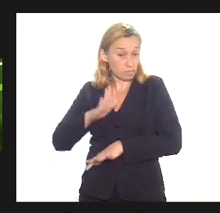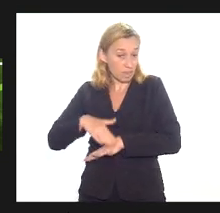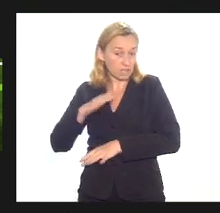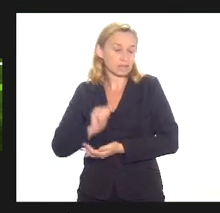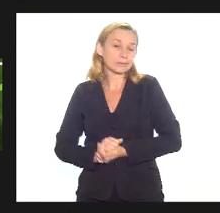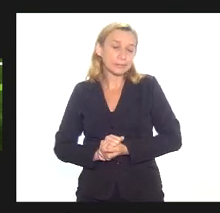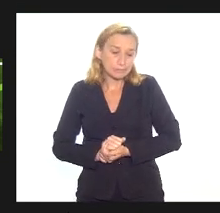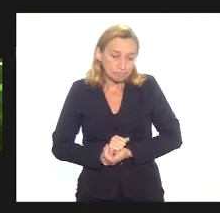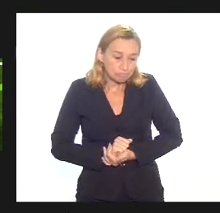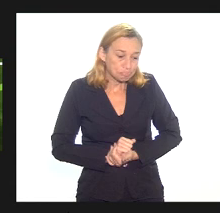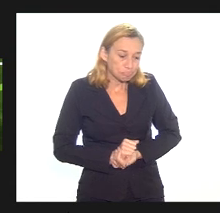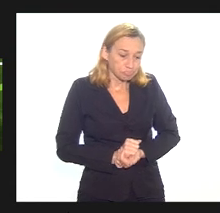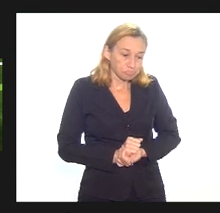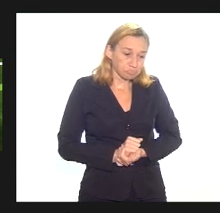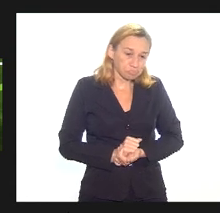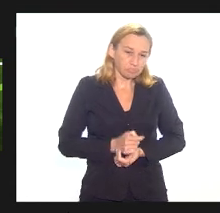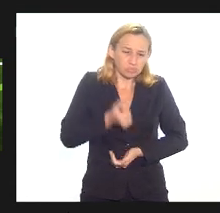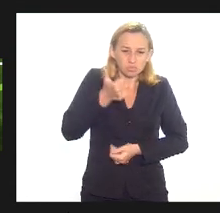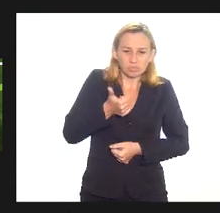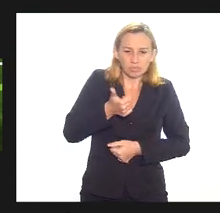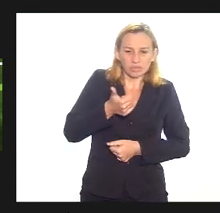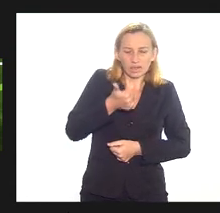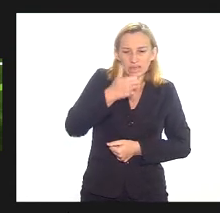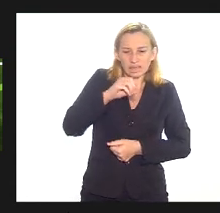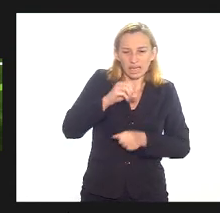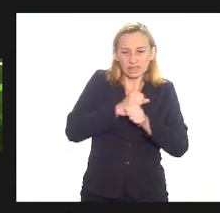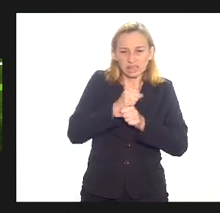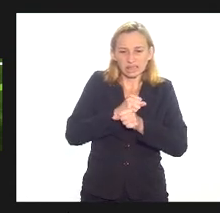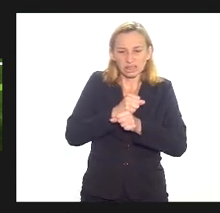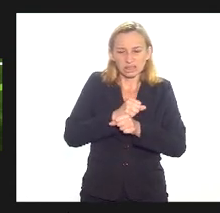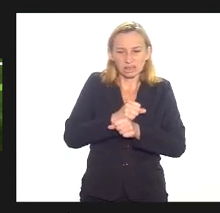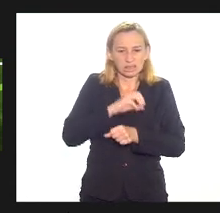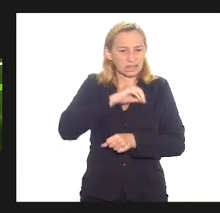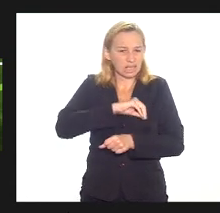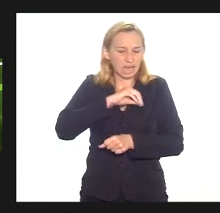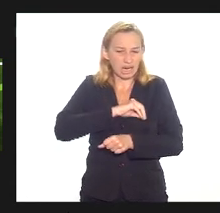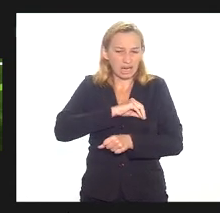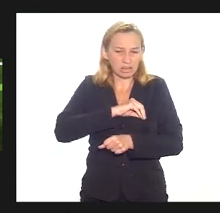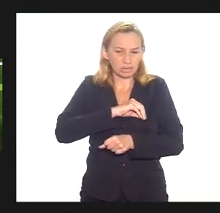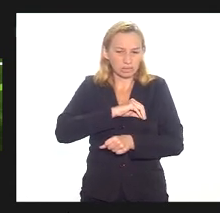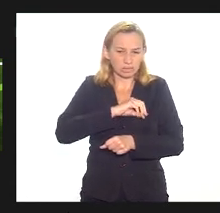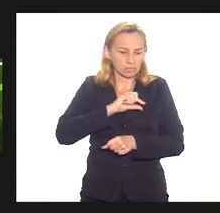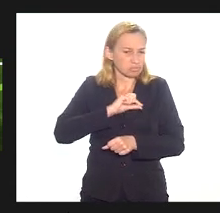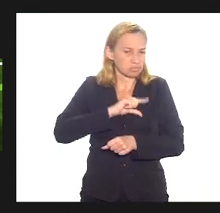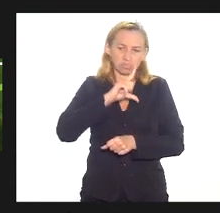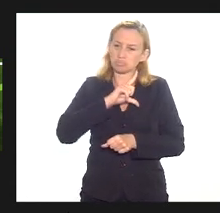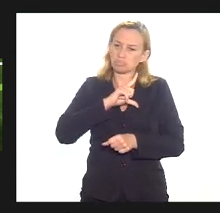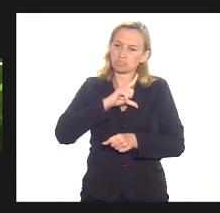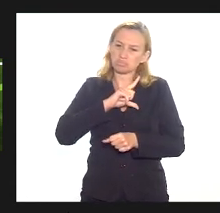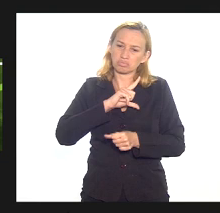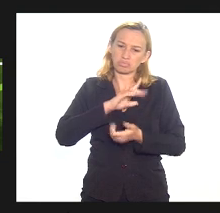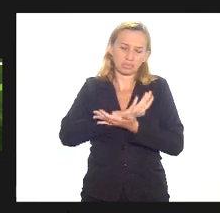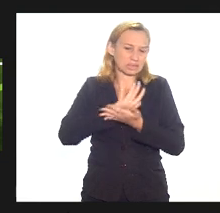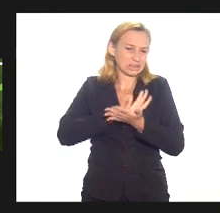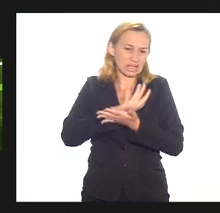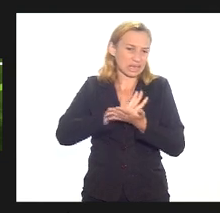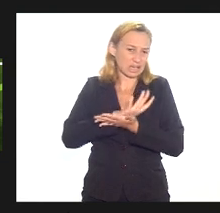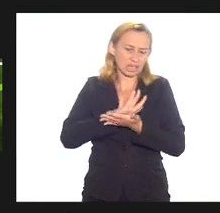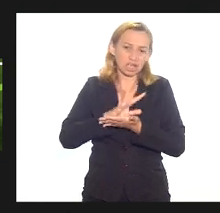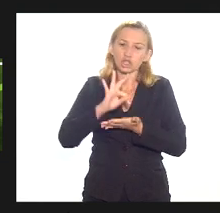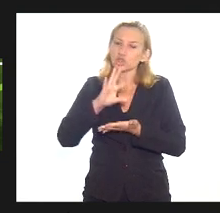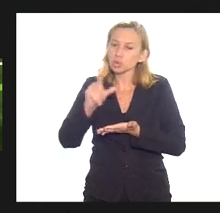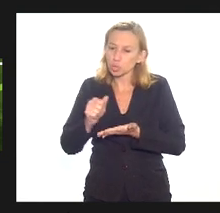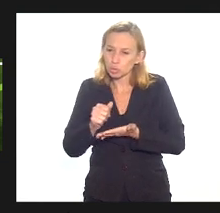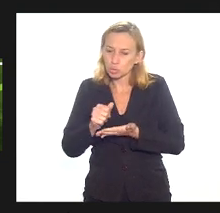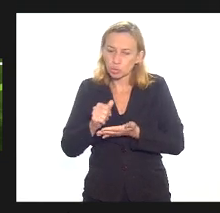nós já estamos quase há 10 anos sem aumento 6, 7 anos sem aumento tudo aumentou só na cabeça do miserável do